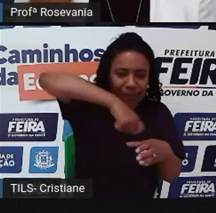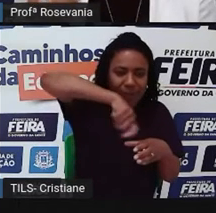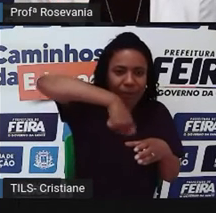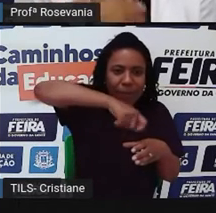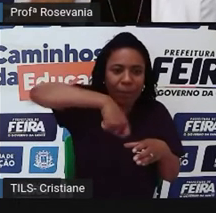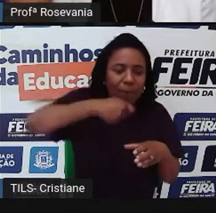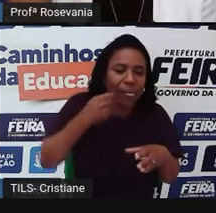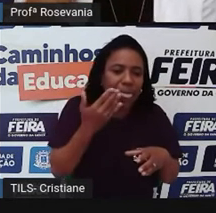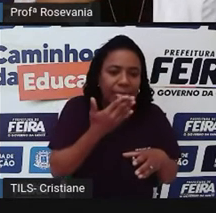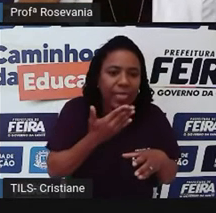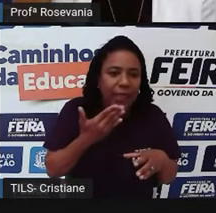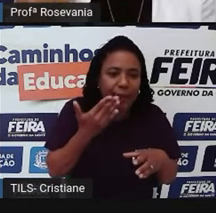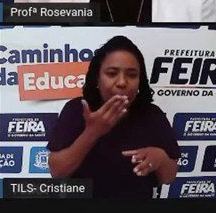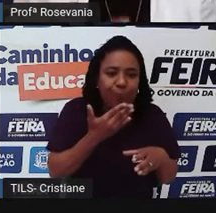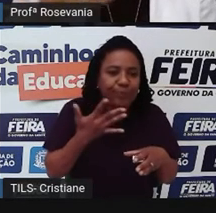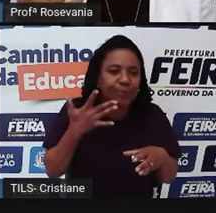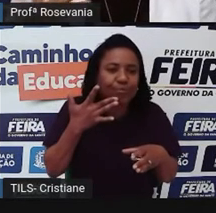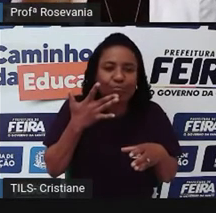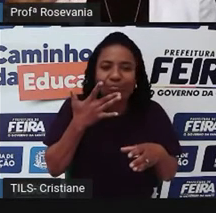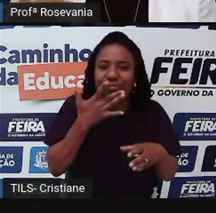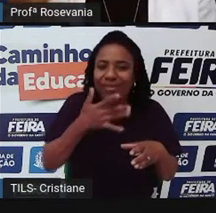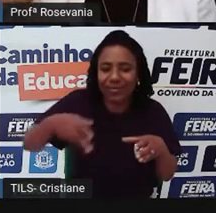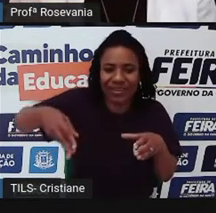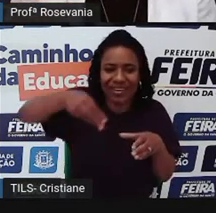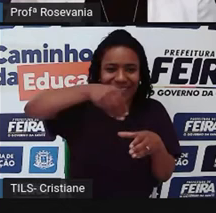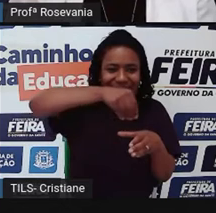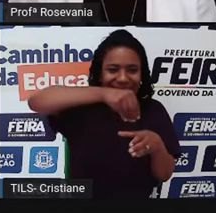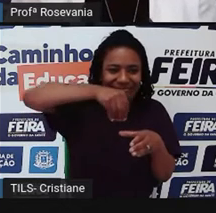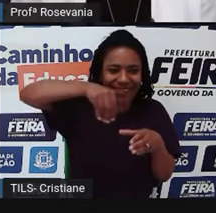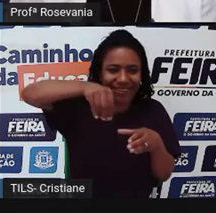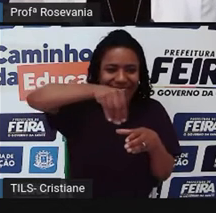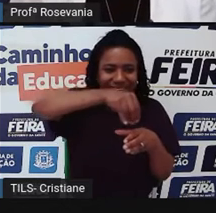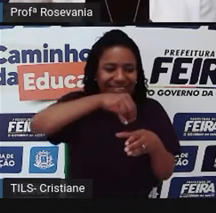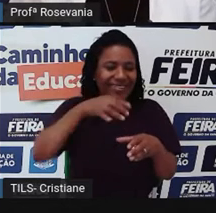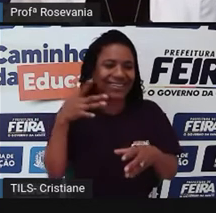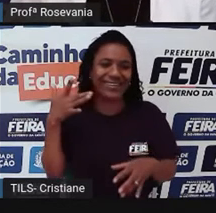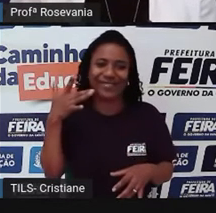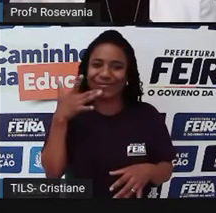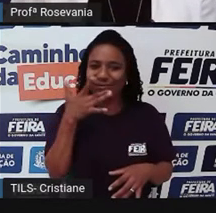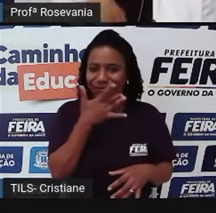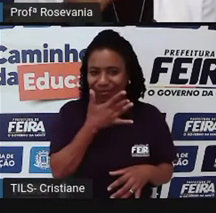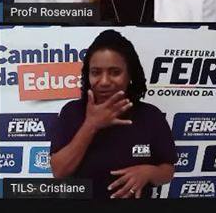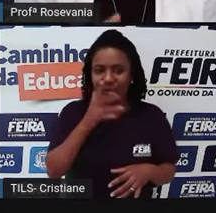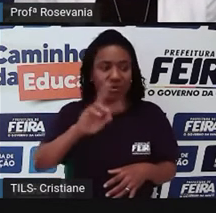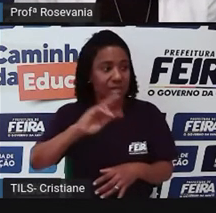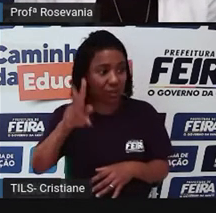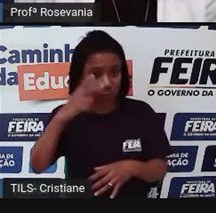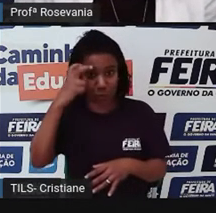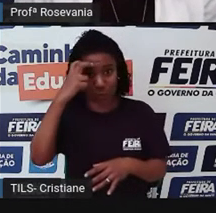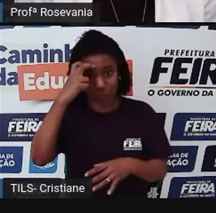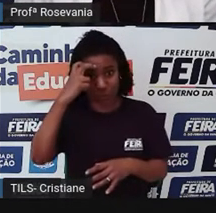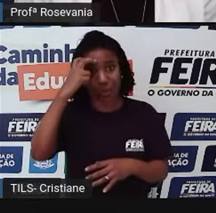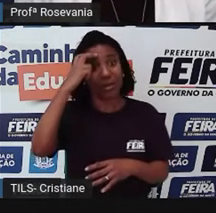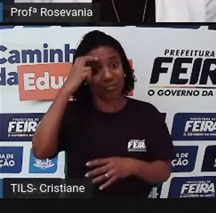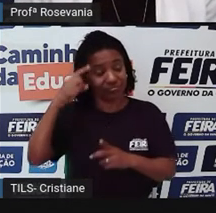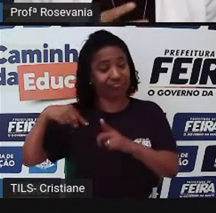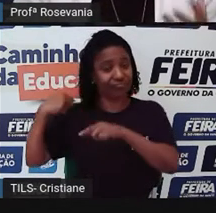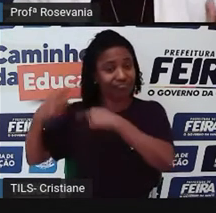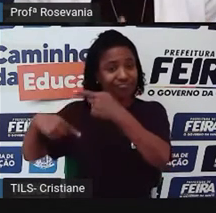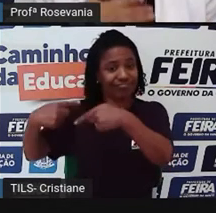passado, né, ao longo do tempo, através da cultura popular. não só a cultura popular ligada para a parte da